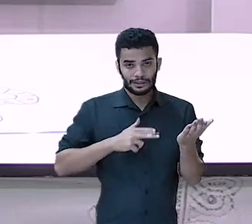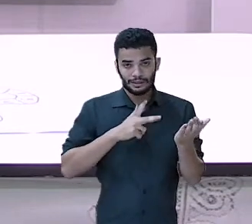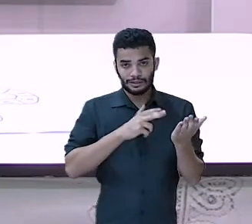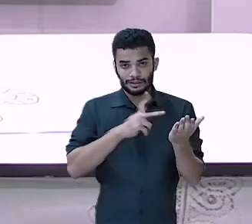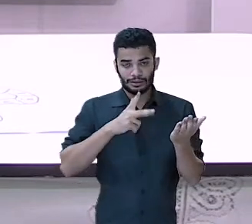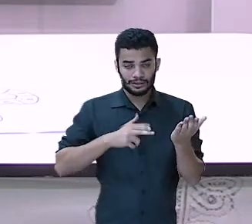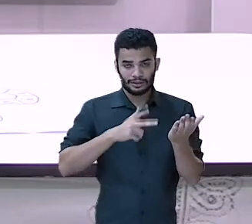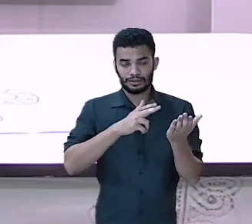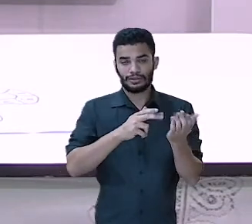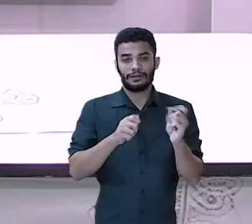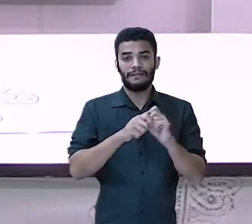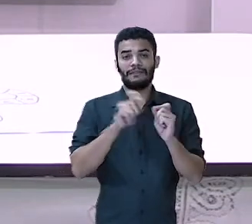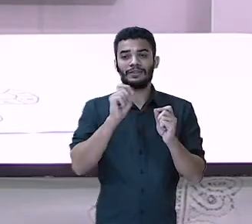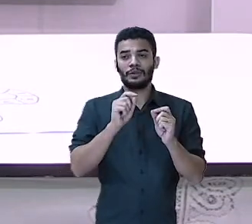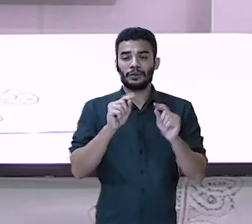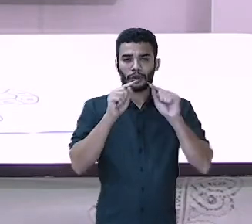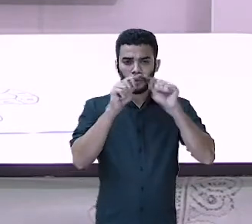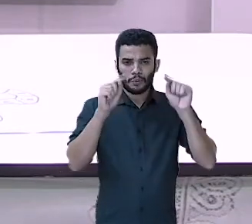tamanho.